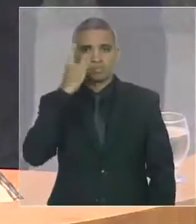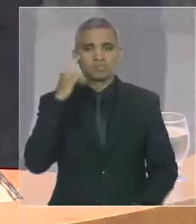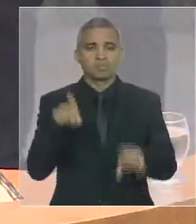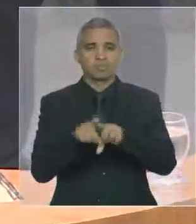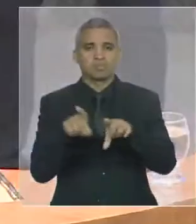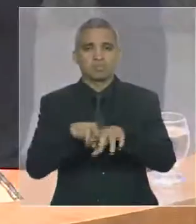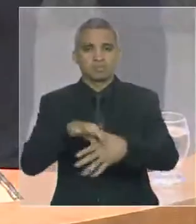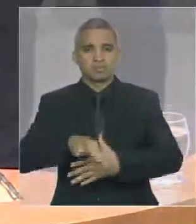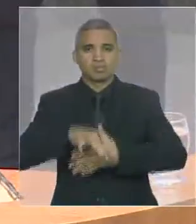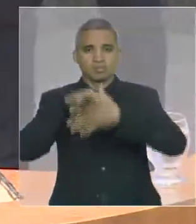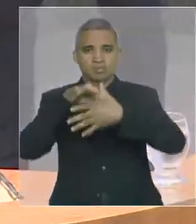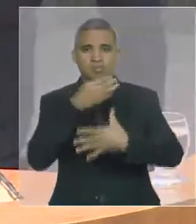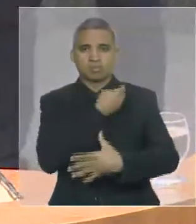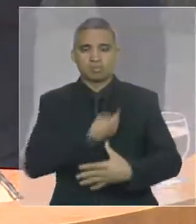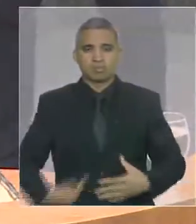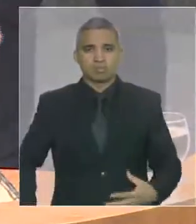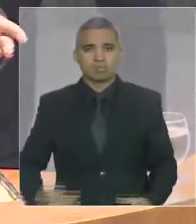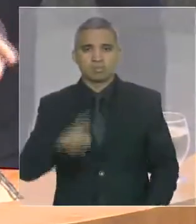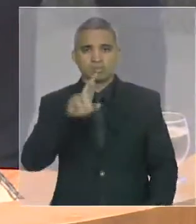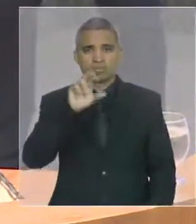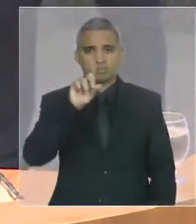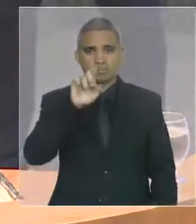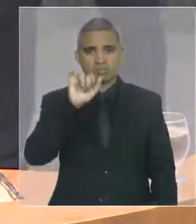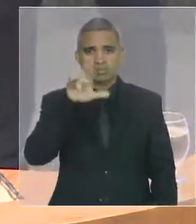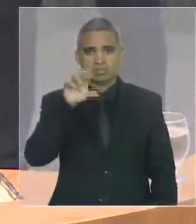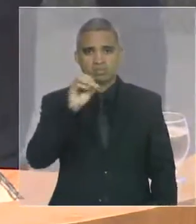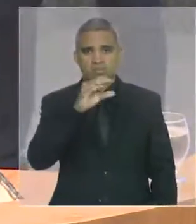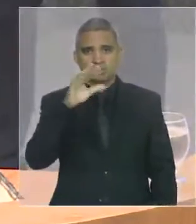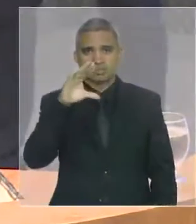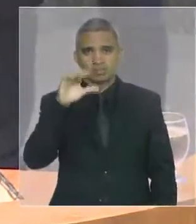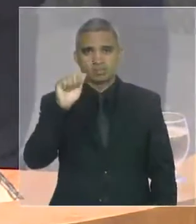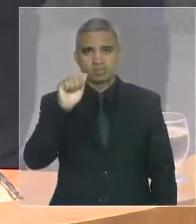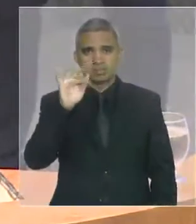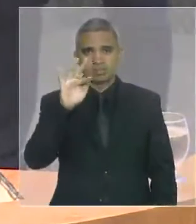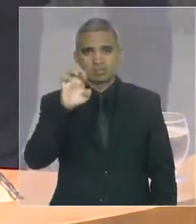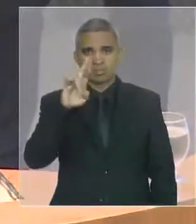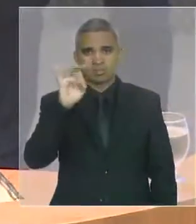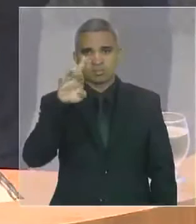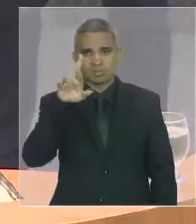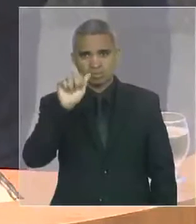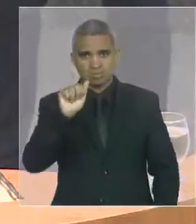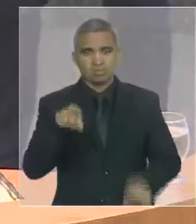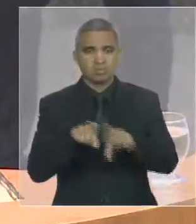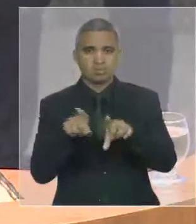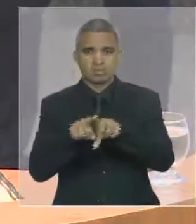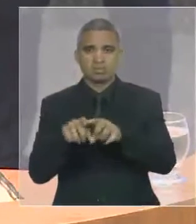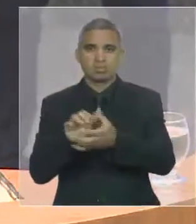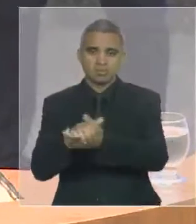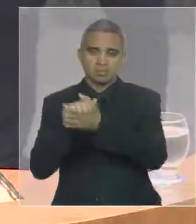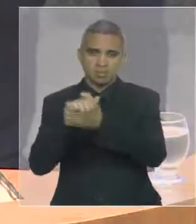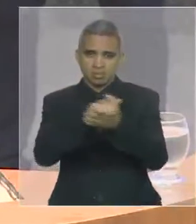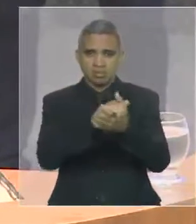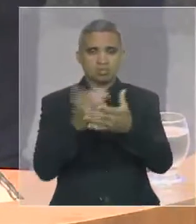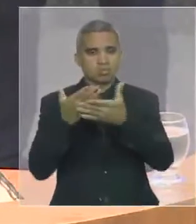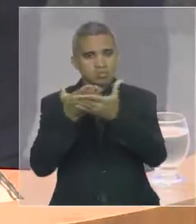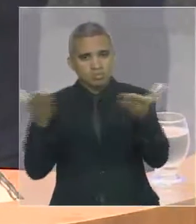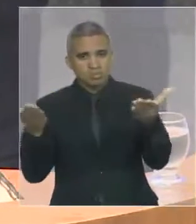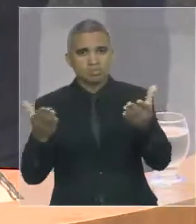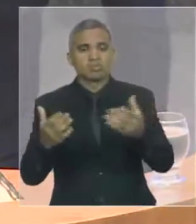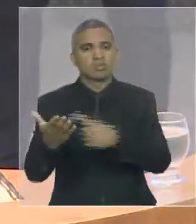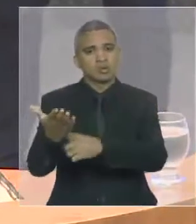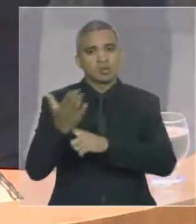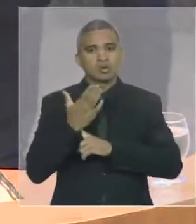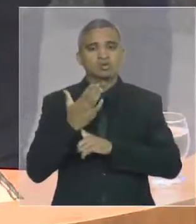deputado Rogério Cafeteira, na pessoa de quem cumprimento os demais parlamentares que nos ajudam aqui, integrando a base